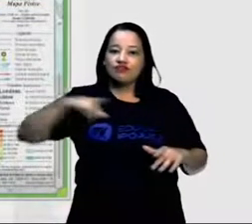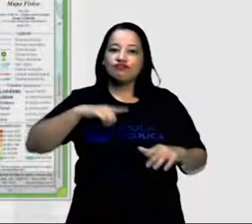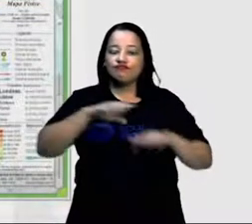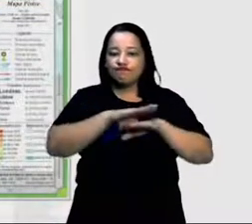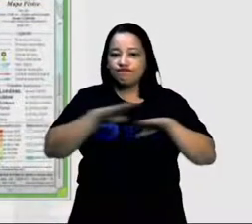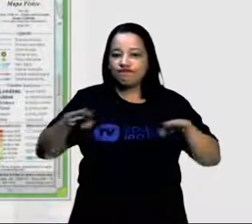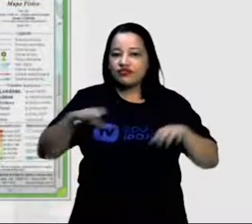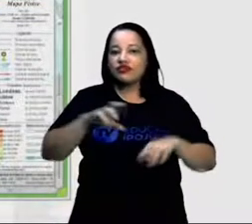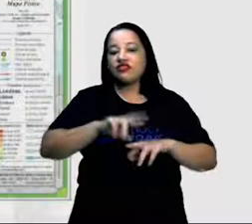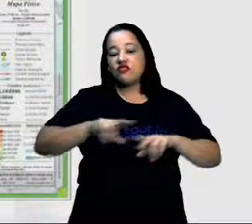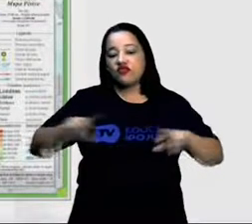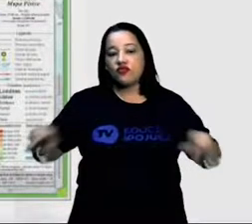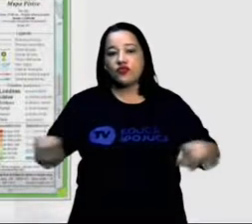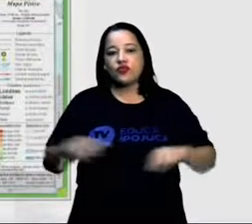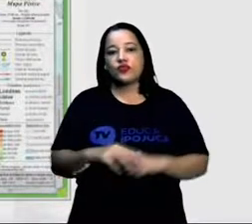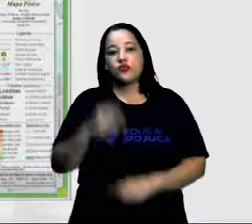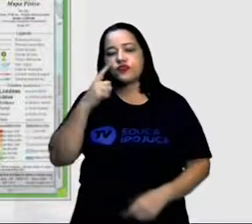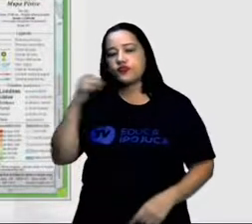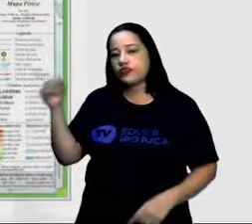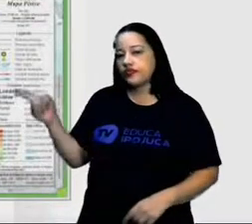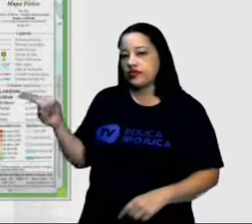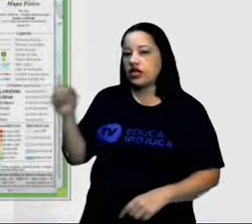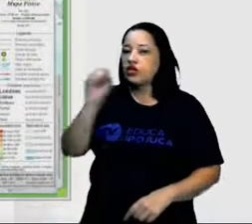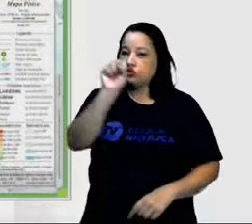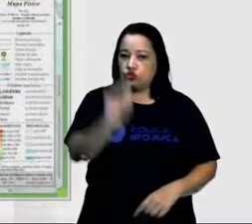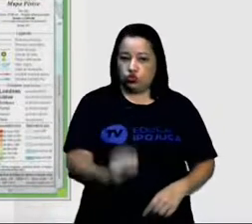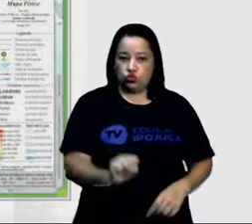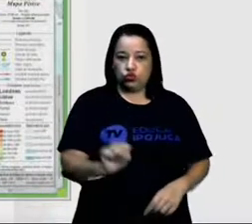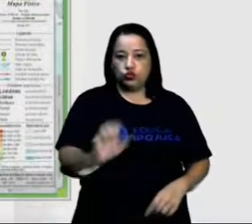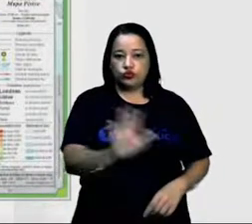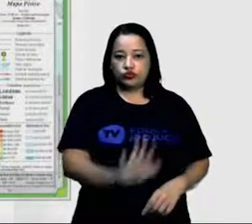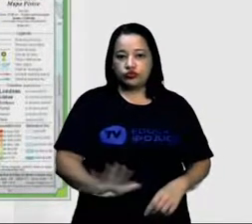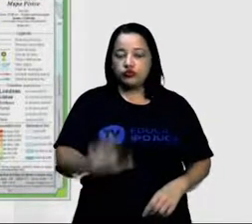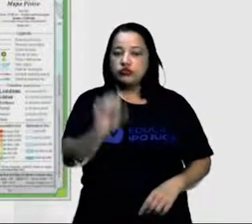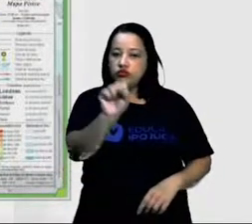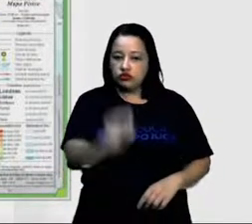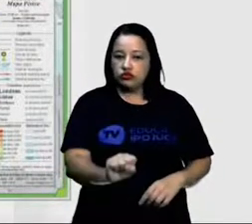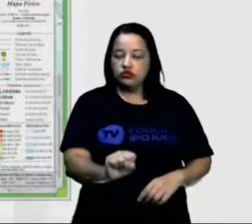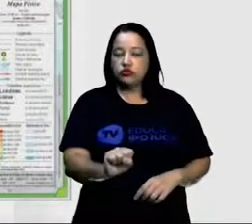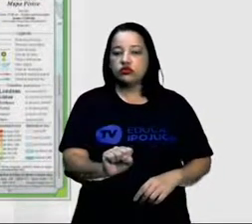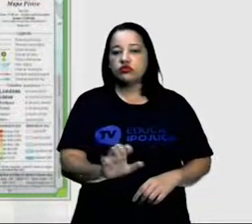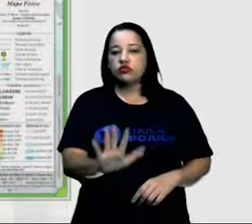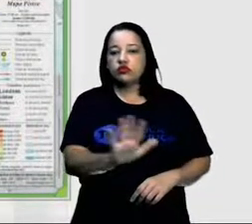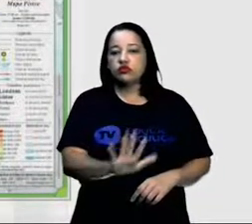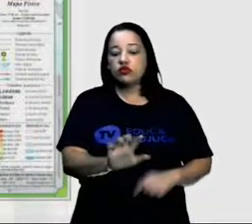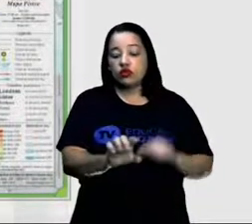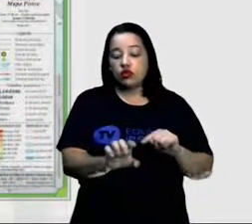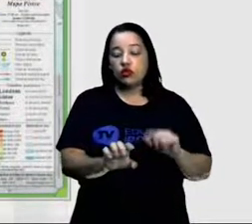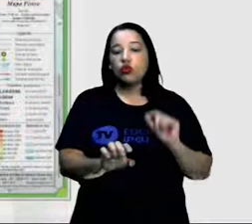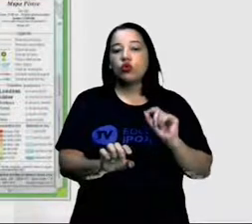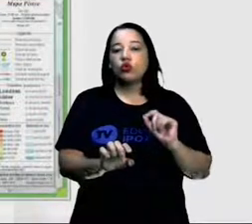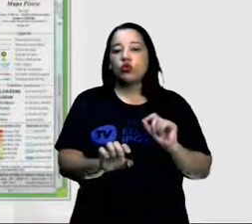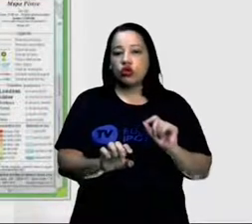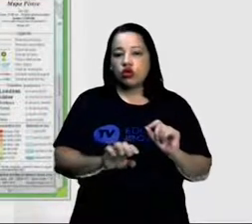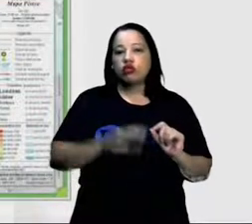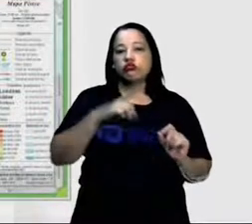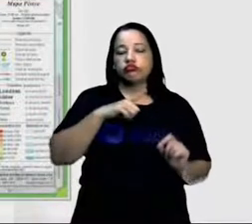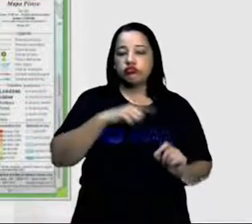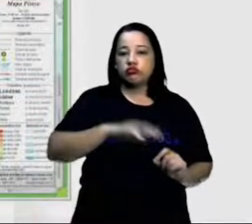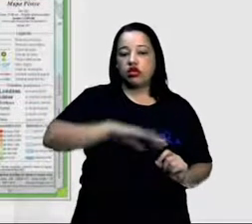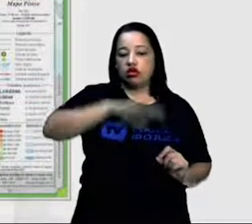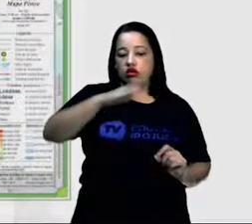A gente está vendo aqui, na parte sul do continente europeu, uma quantidade de elevações